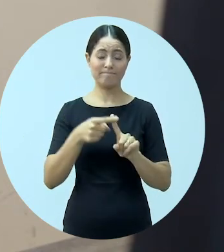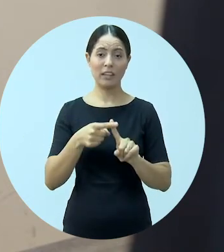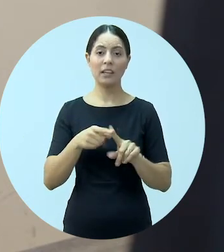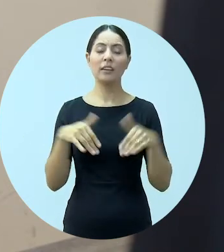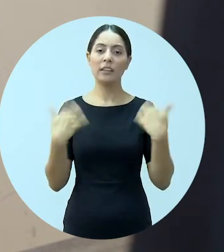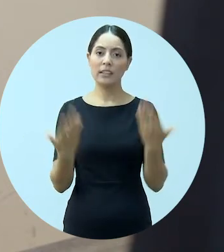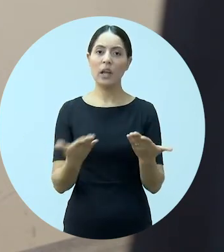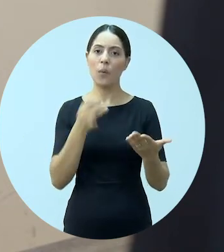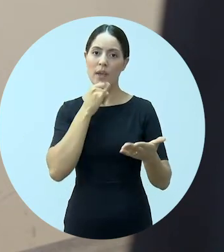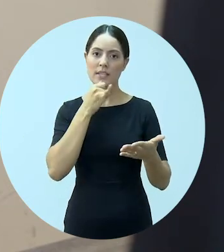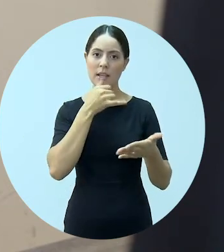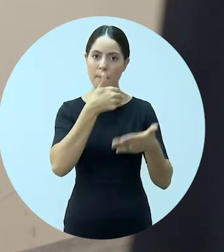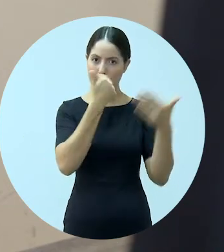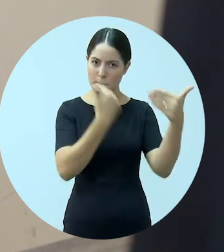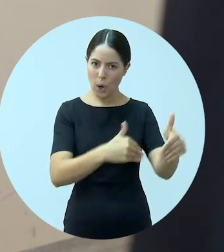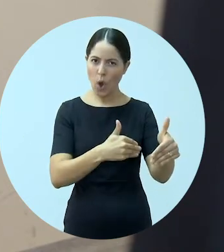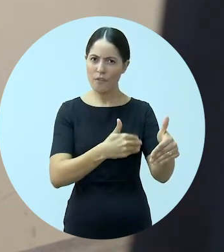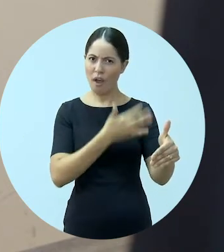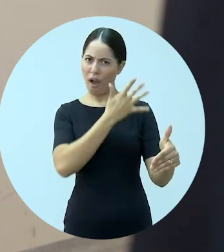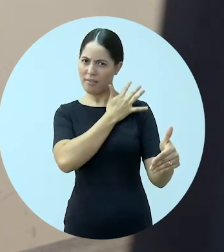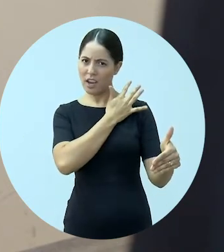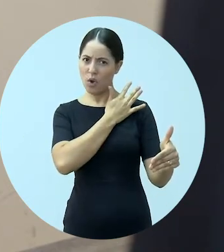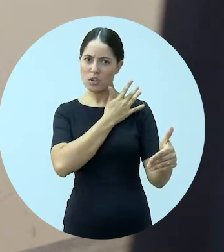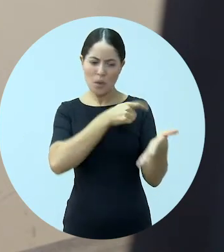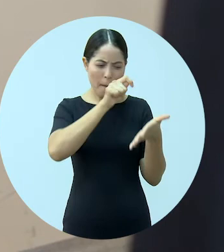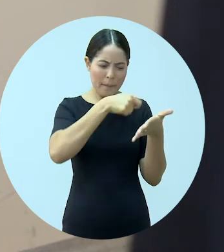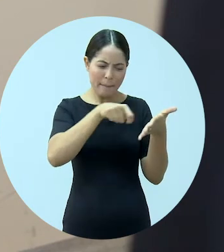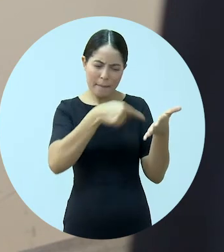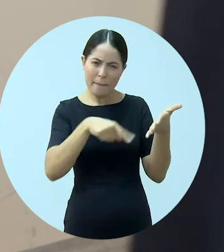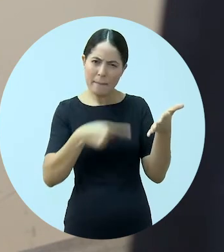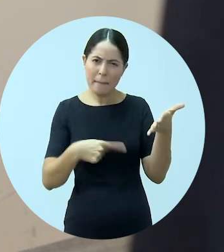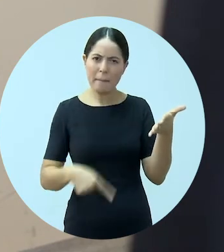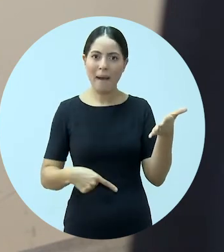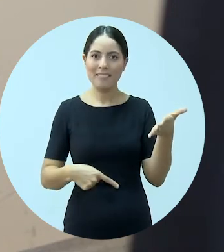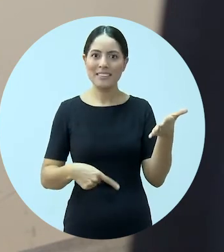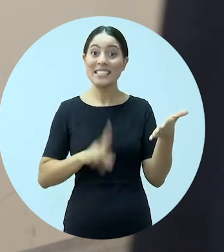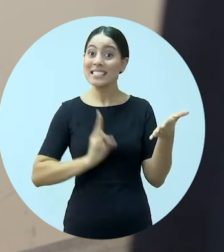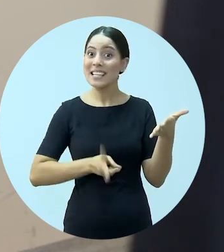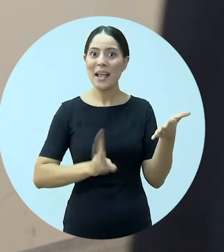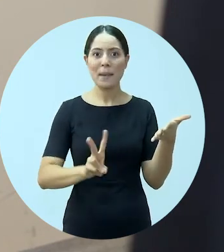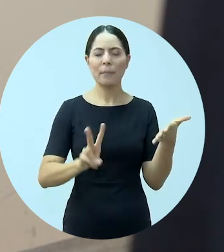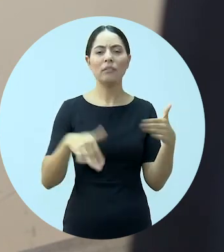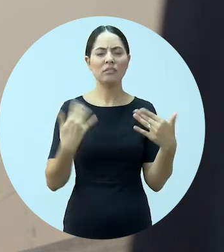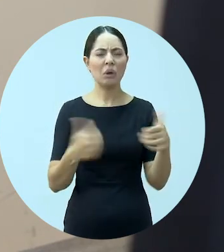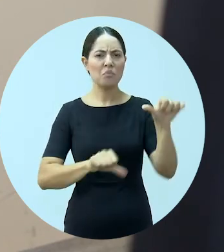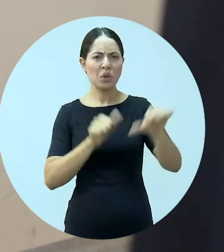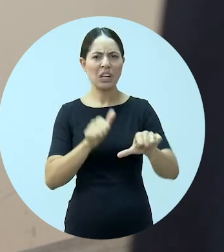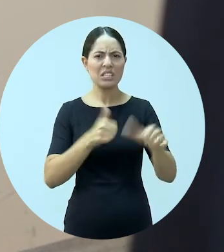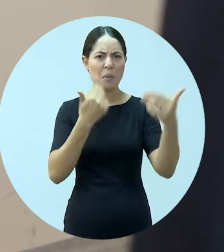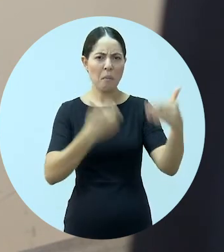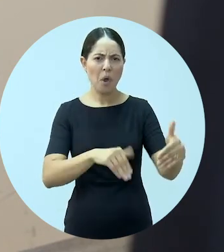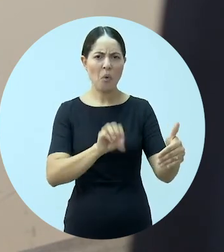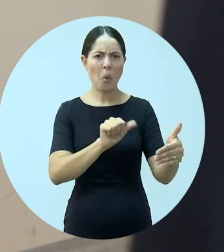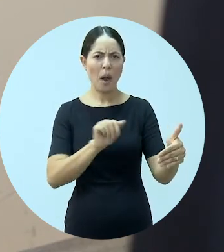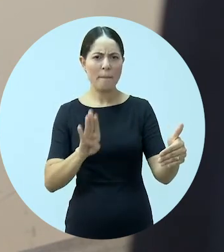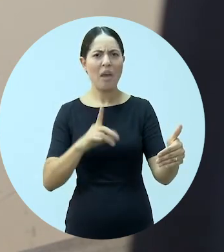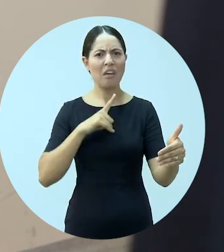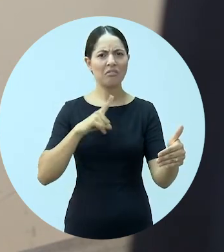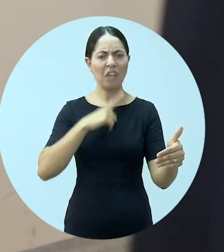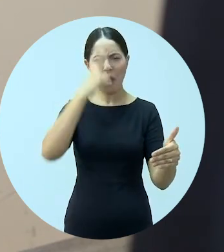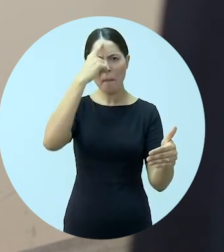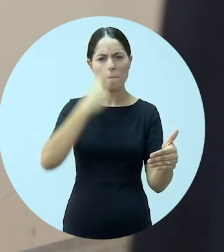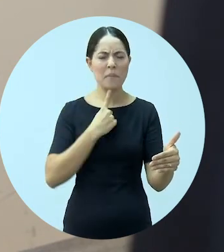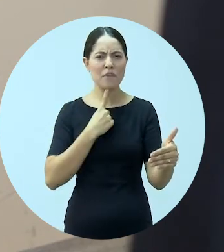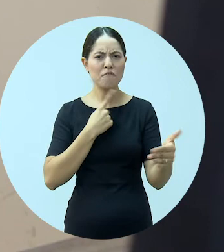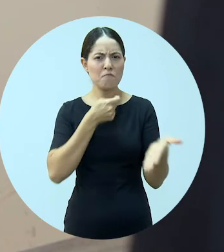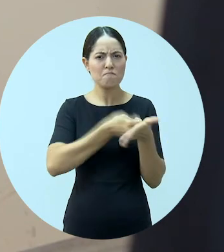anteriores, né? Eu procurava pegar as provas anteriores e ir resolvendo. E eu via que no exame de ordem ele tinha um